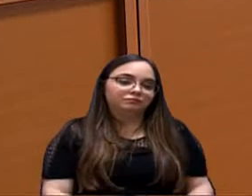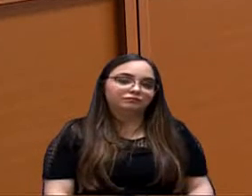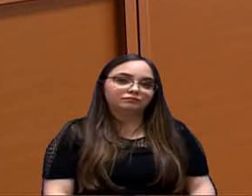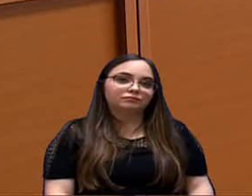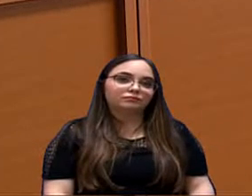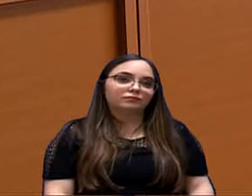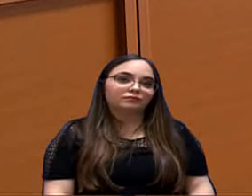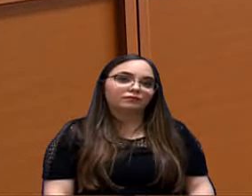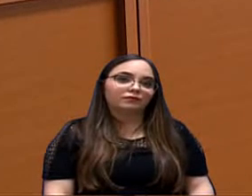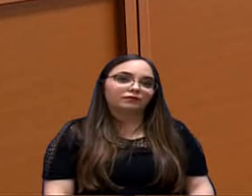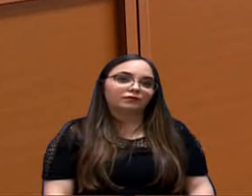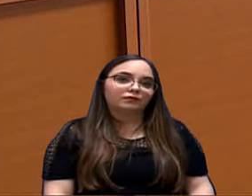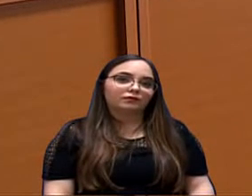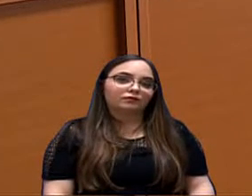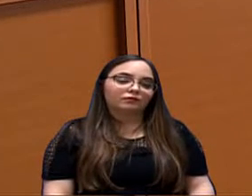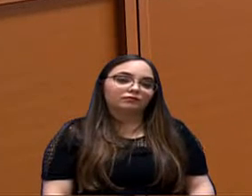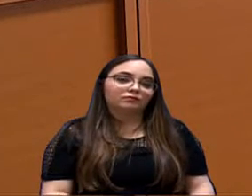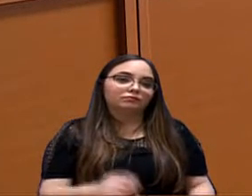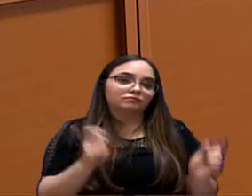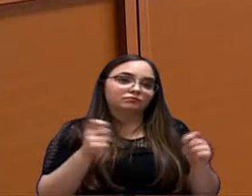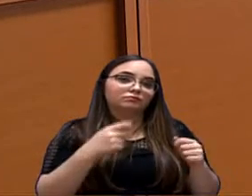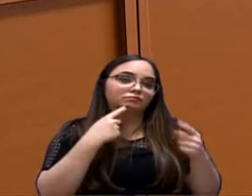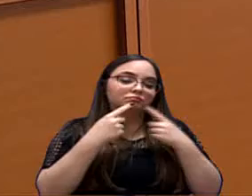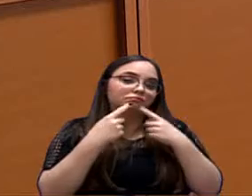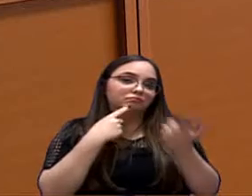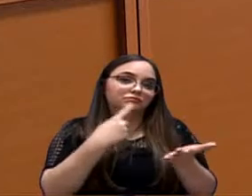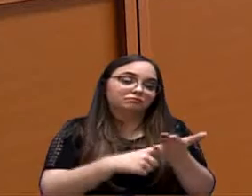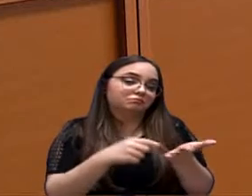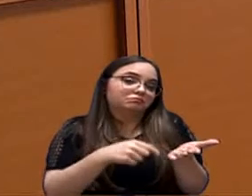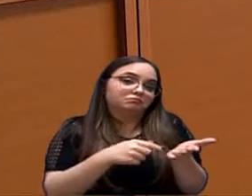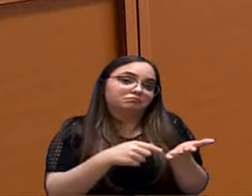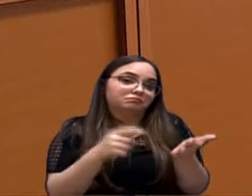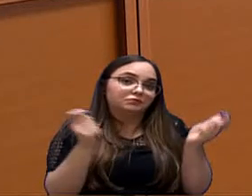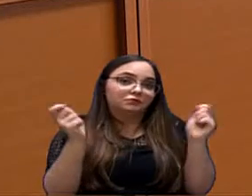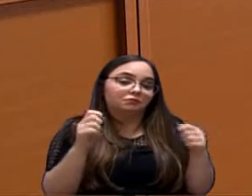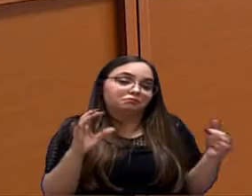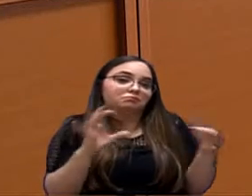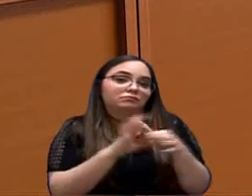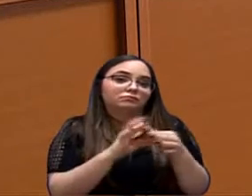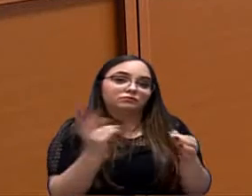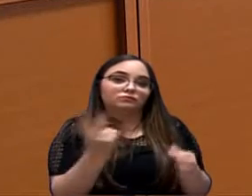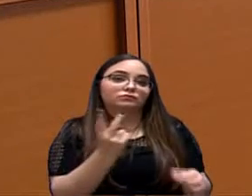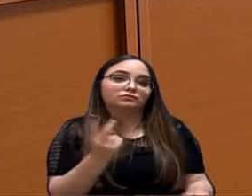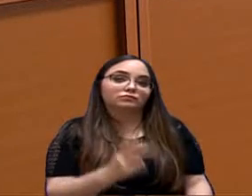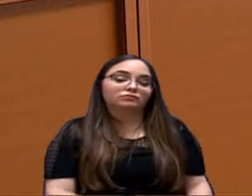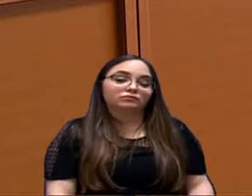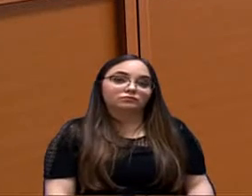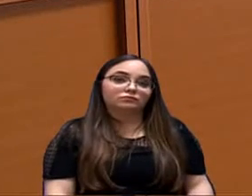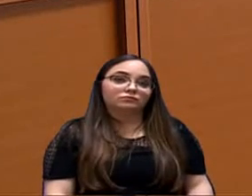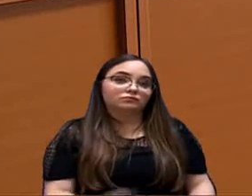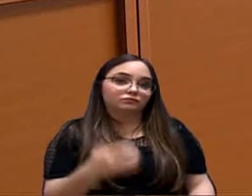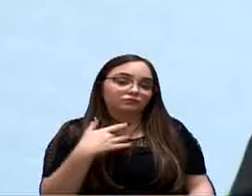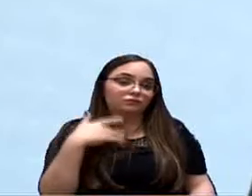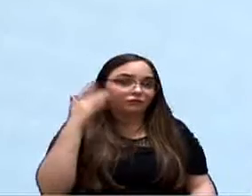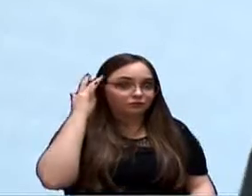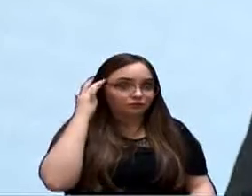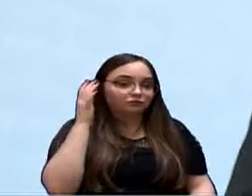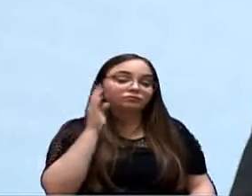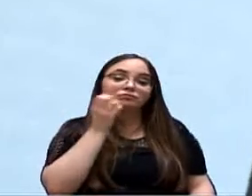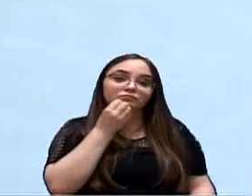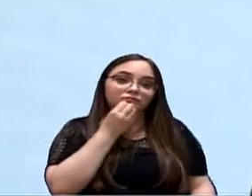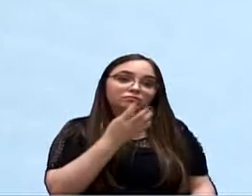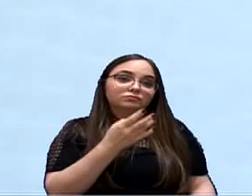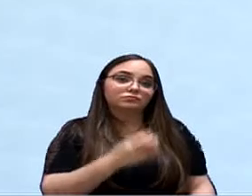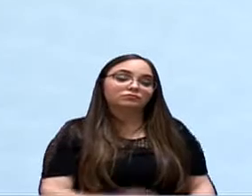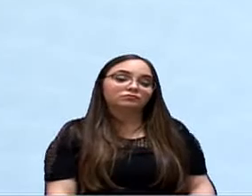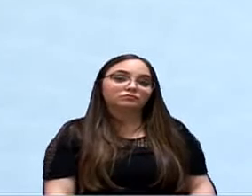poder analisar esse acordo que foi feito, para poder ver se consegue casar as duas. Entendo. Presidente, eu acho interessante